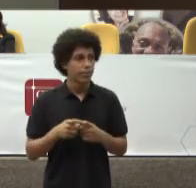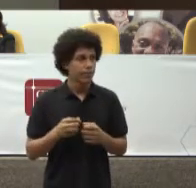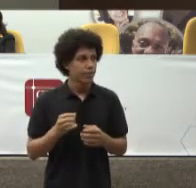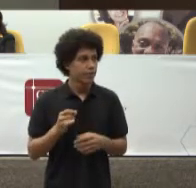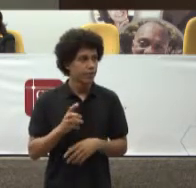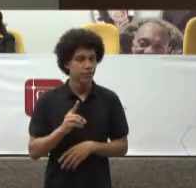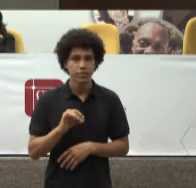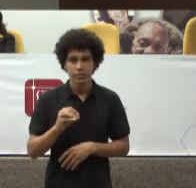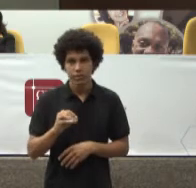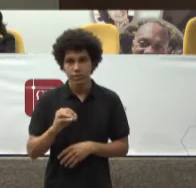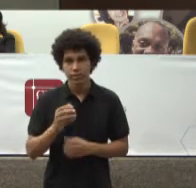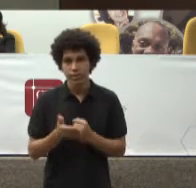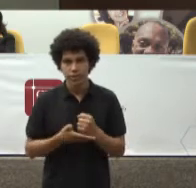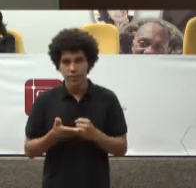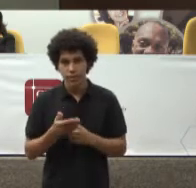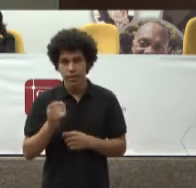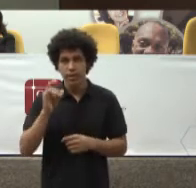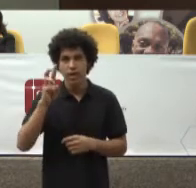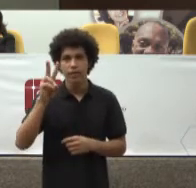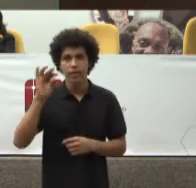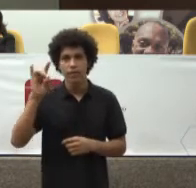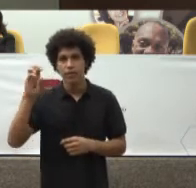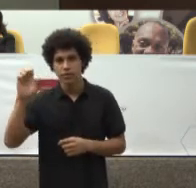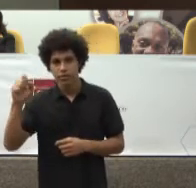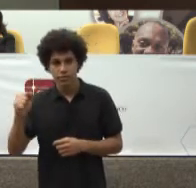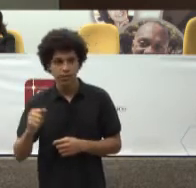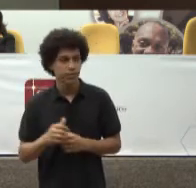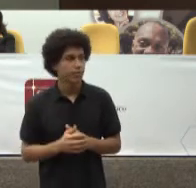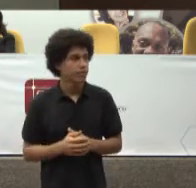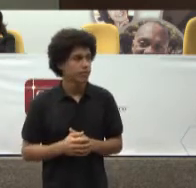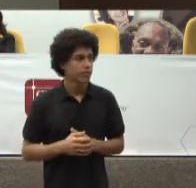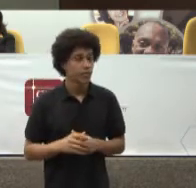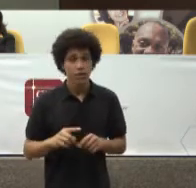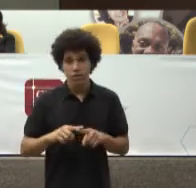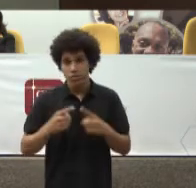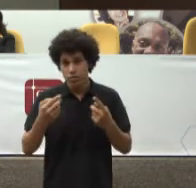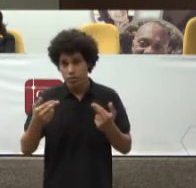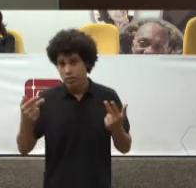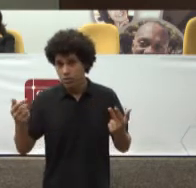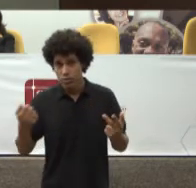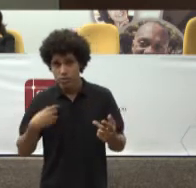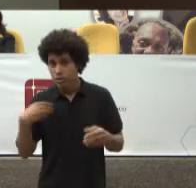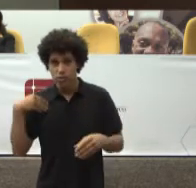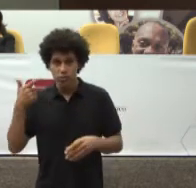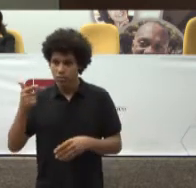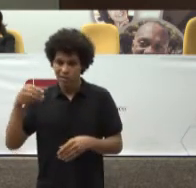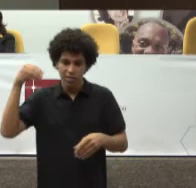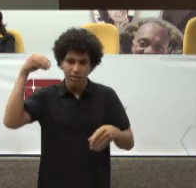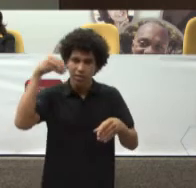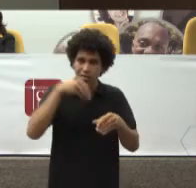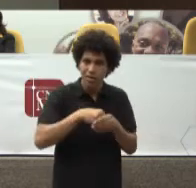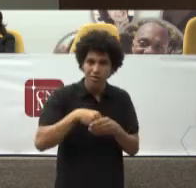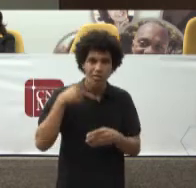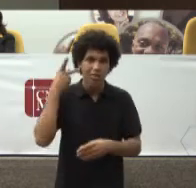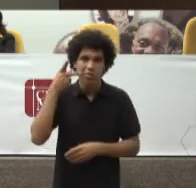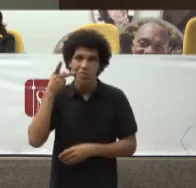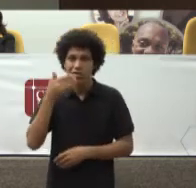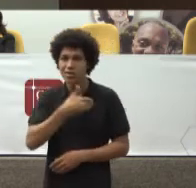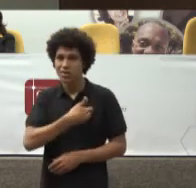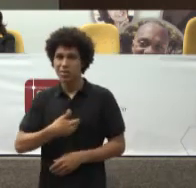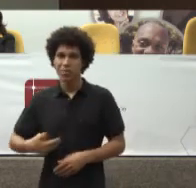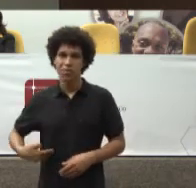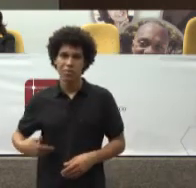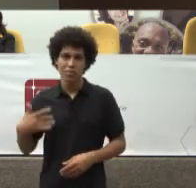judicialização Existente Sobre aquelas providências Que não estão Na política pública De saúde Esse tipo De